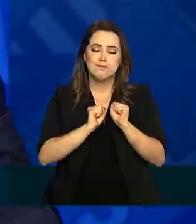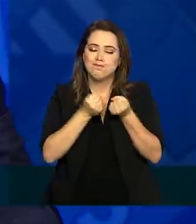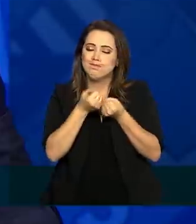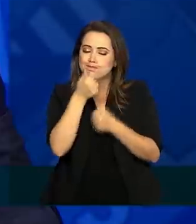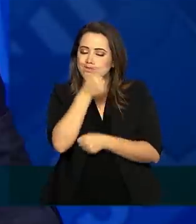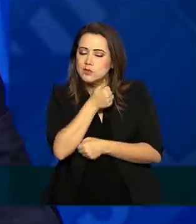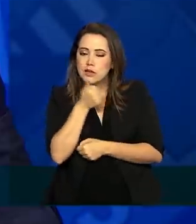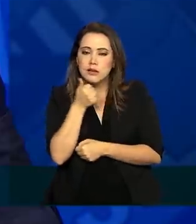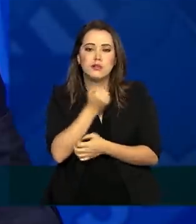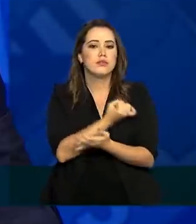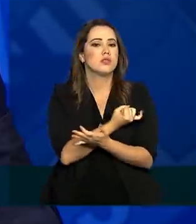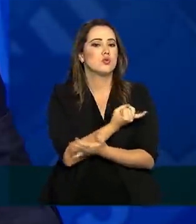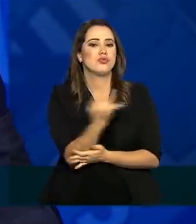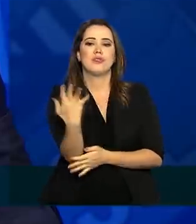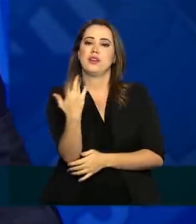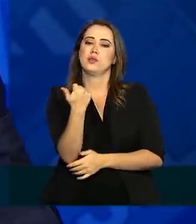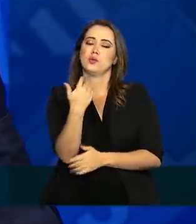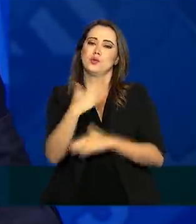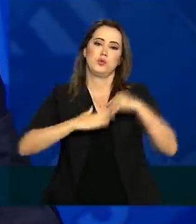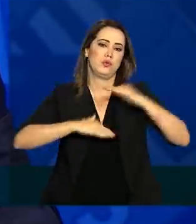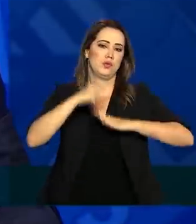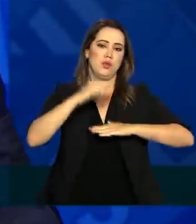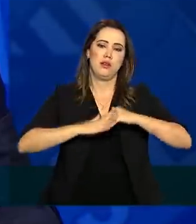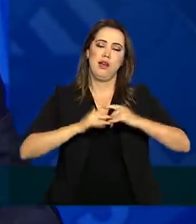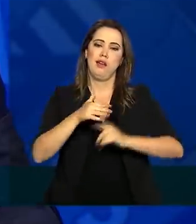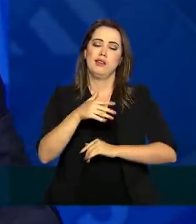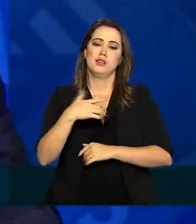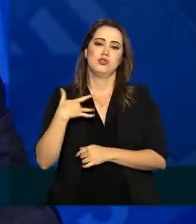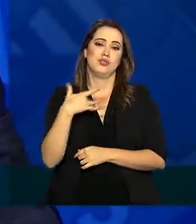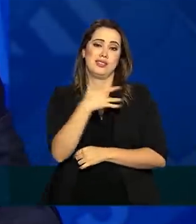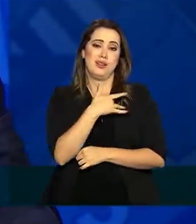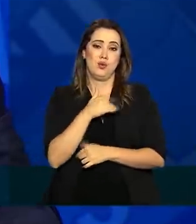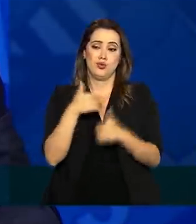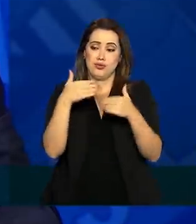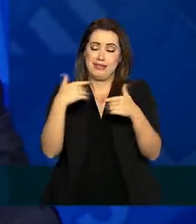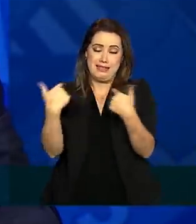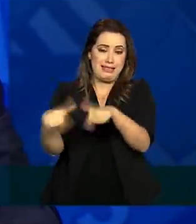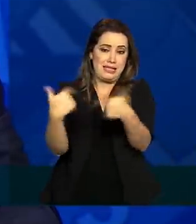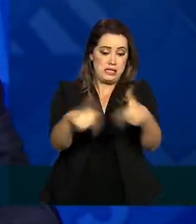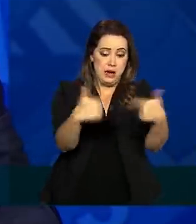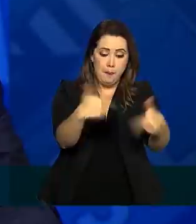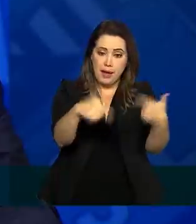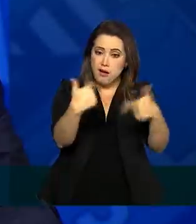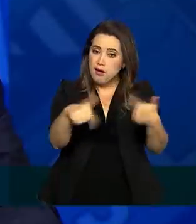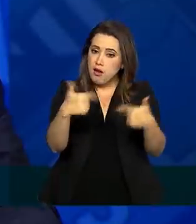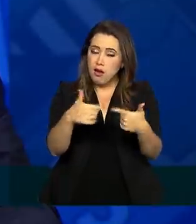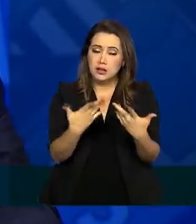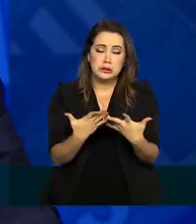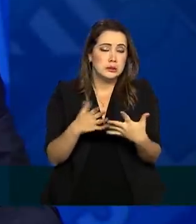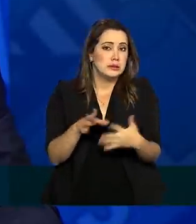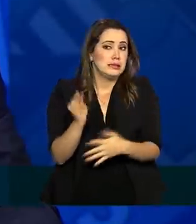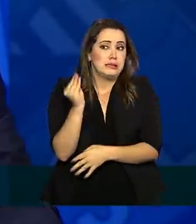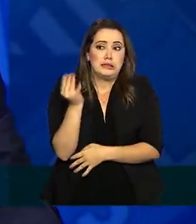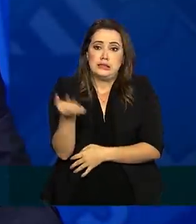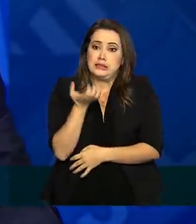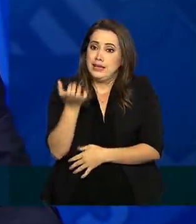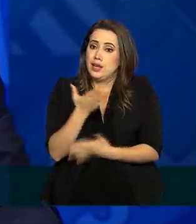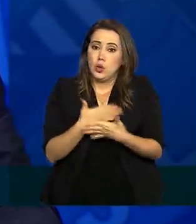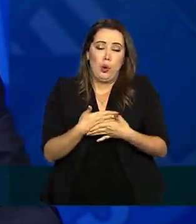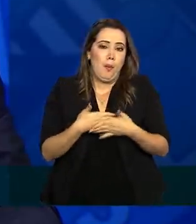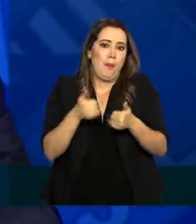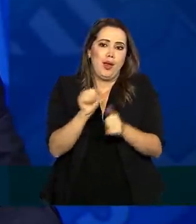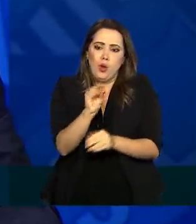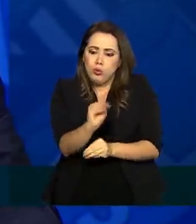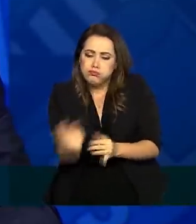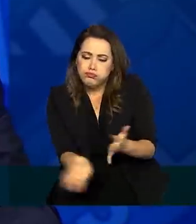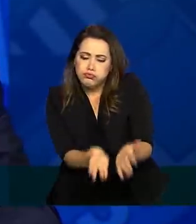profissionais de saúde que têm estado na ponta, em situações difíceis, tentando fazer o melhor no meio, às vezes, de